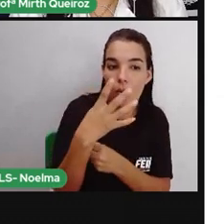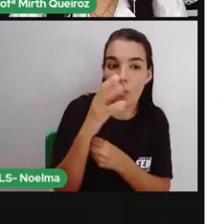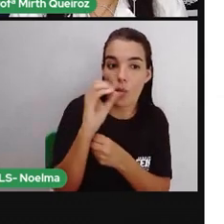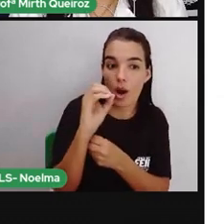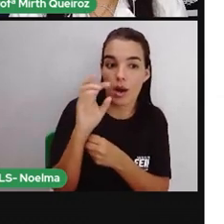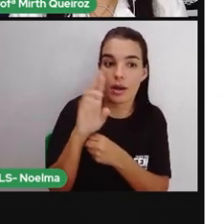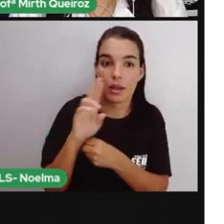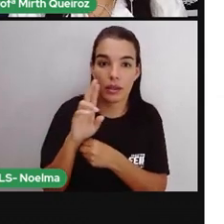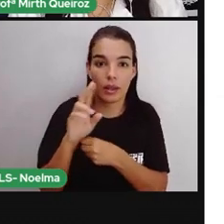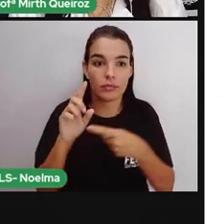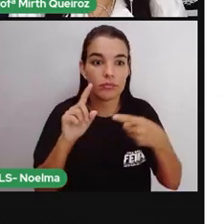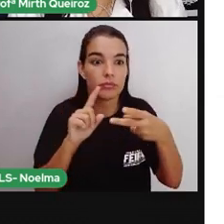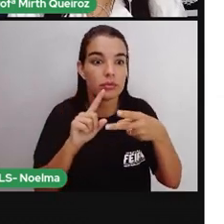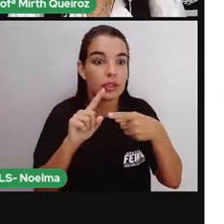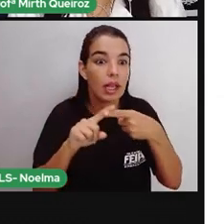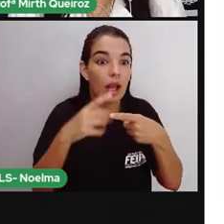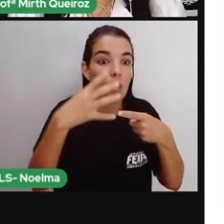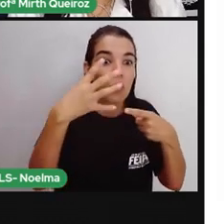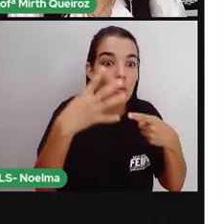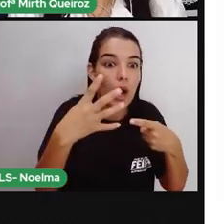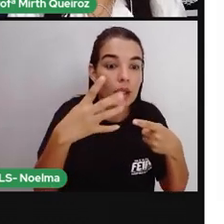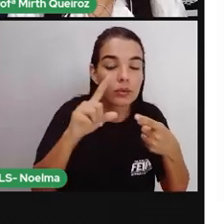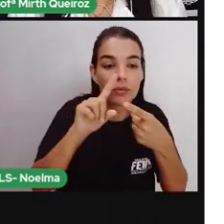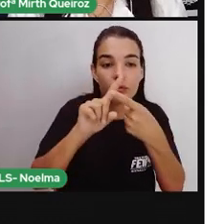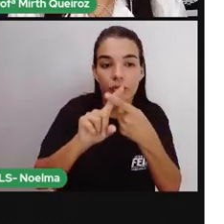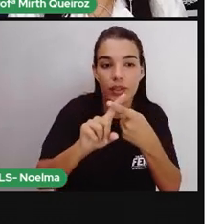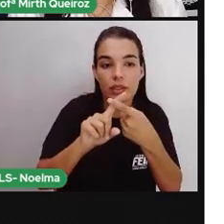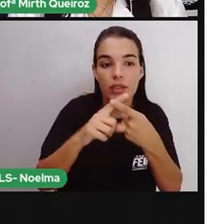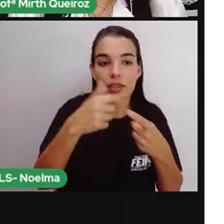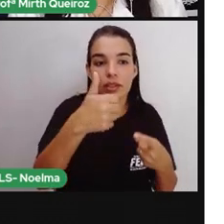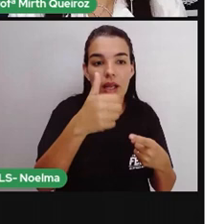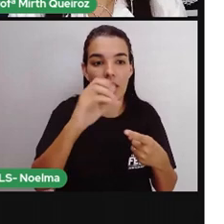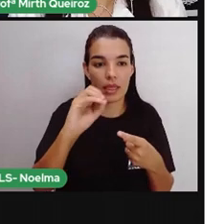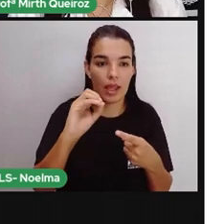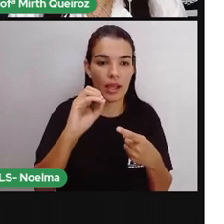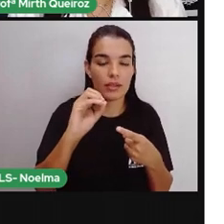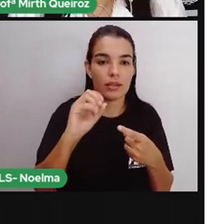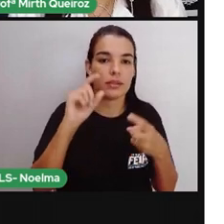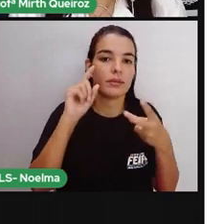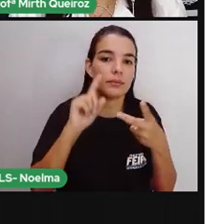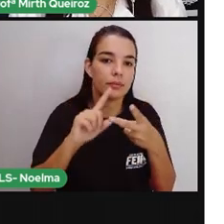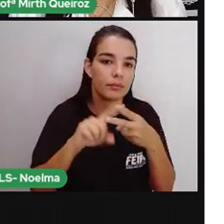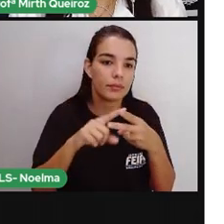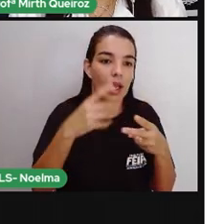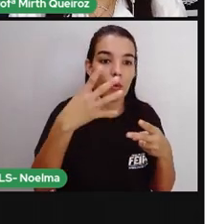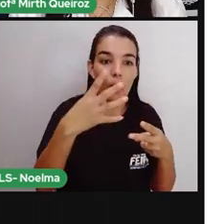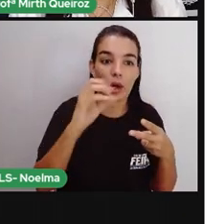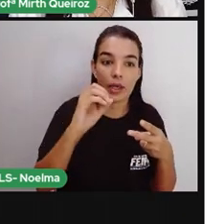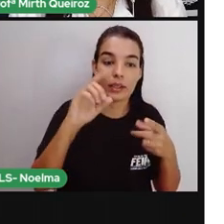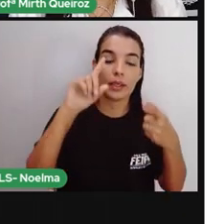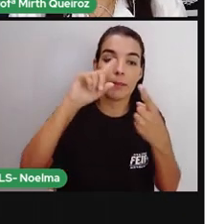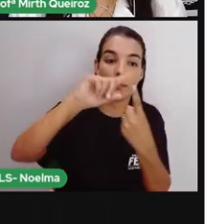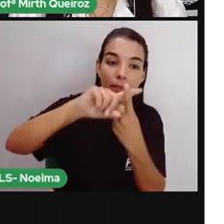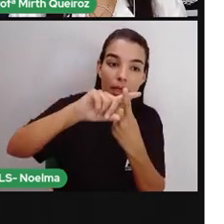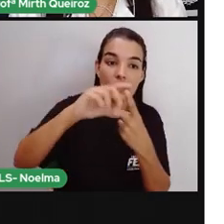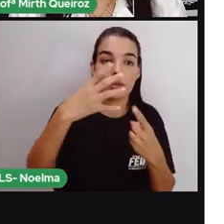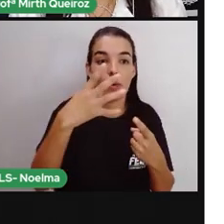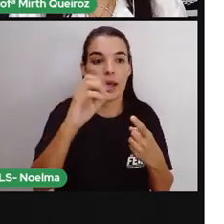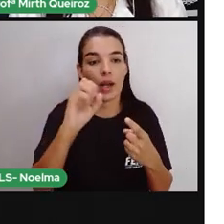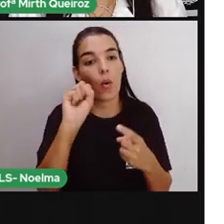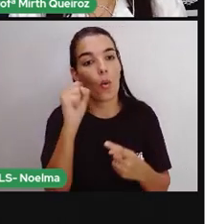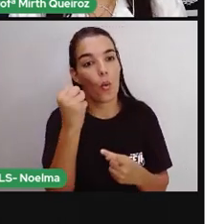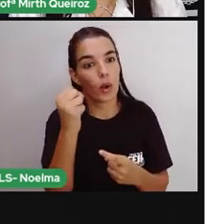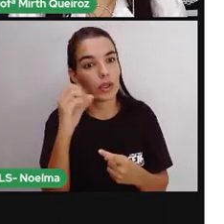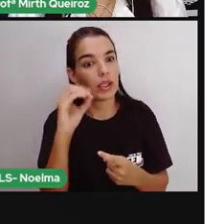de 10 reais. 4 vezes 10? 40 reais também. 40 mais 40? 80